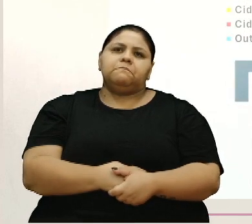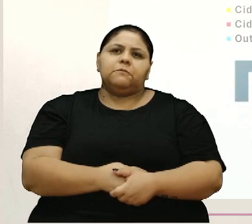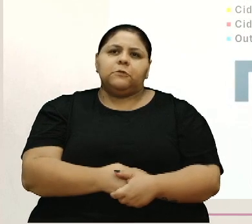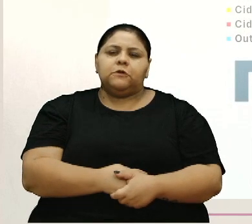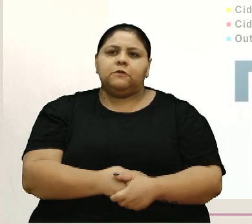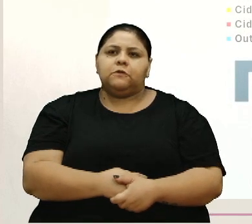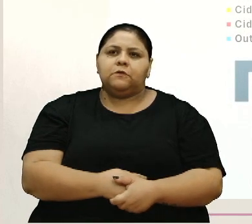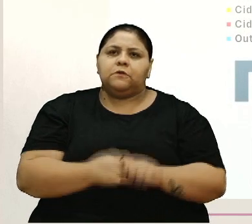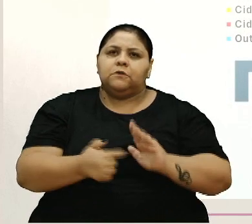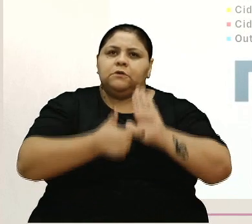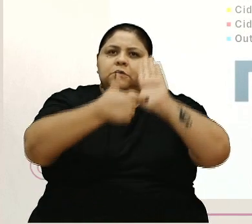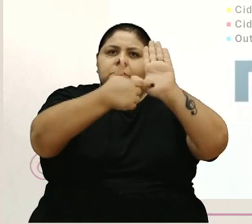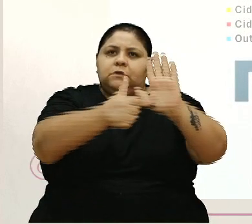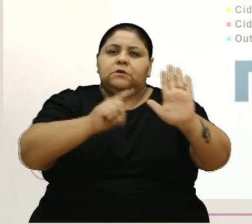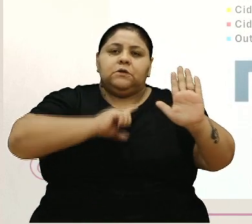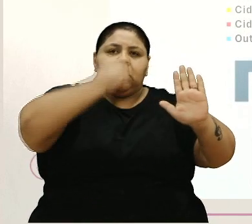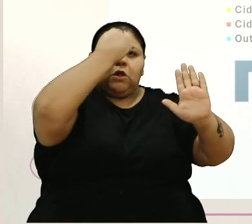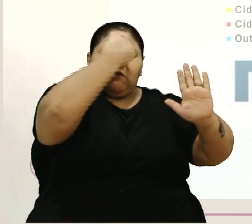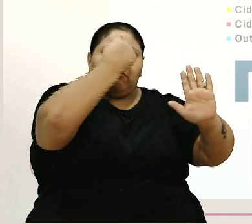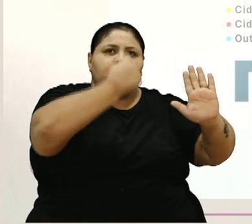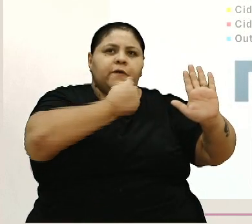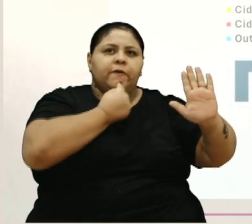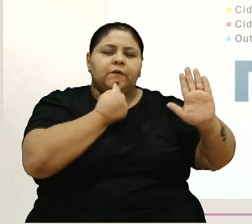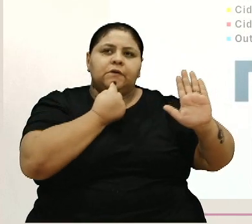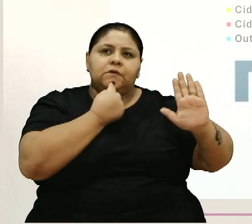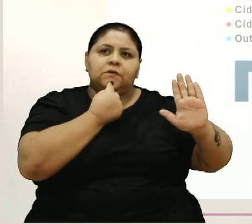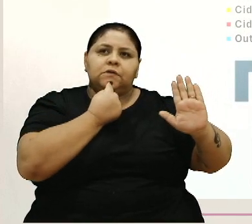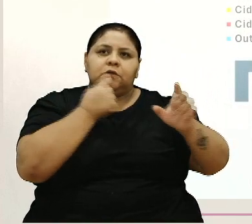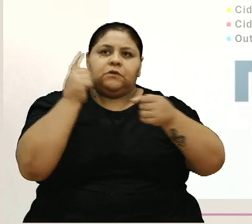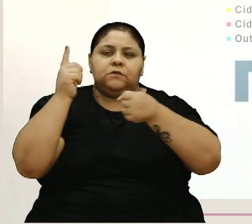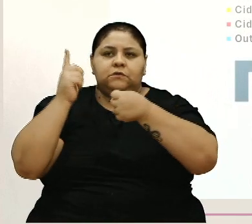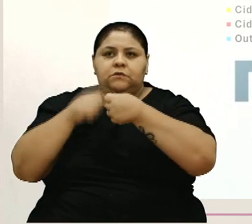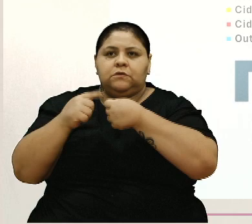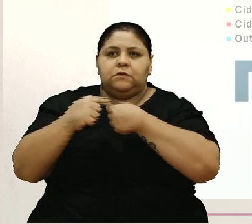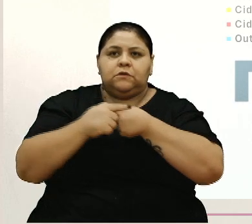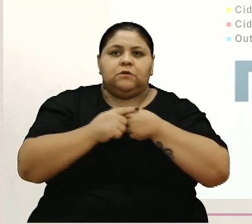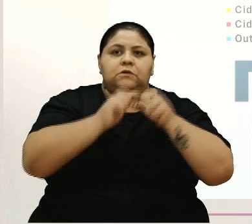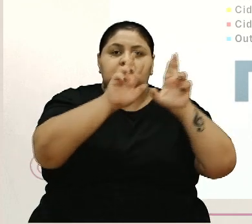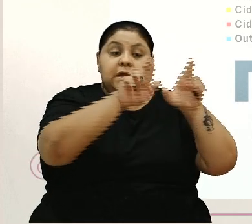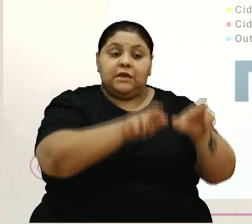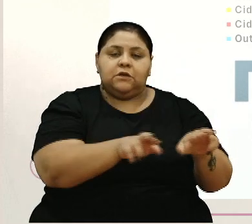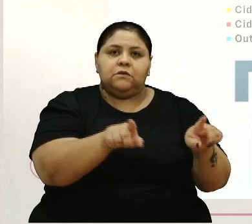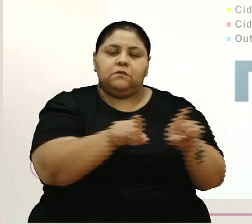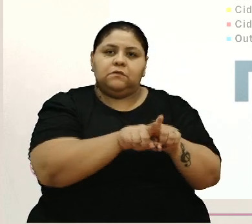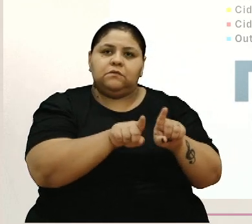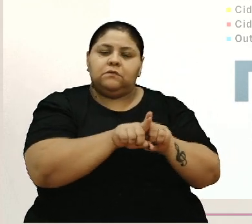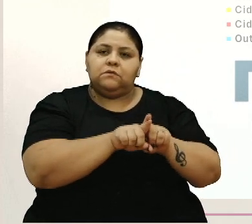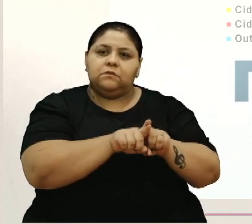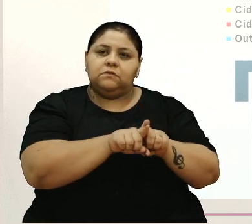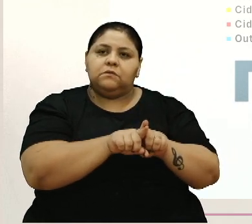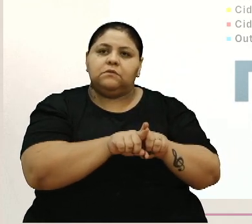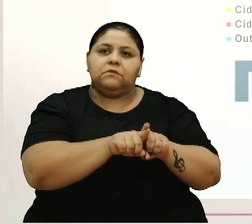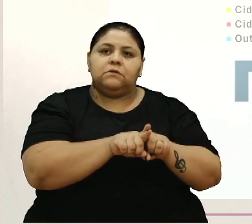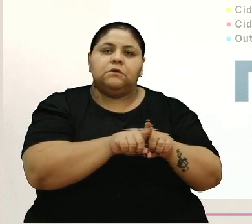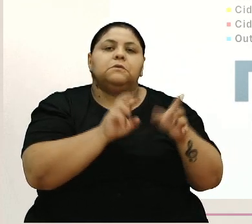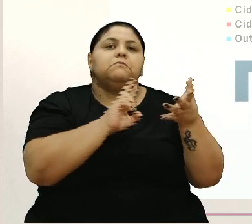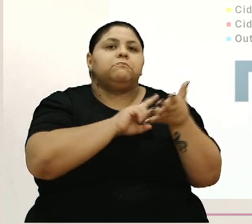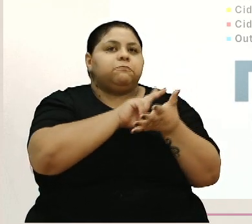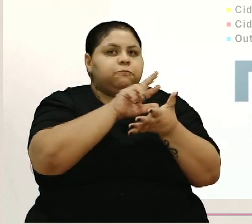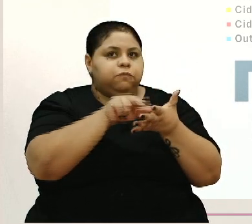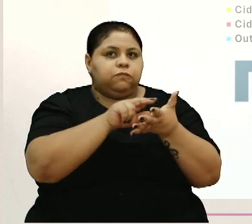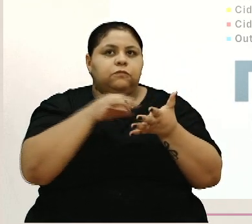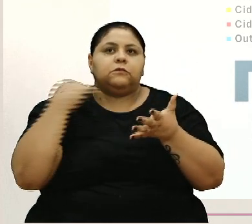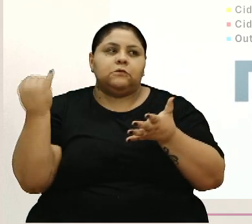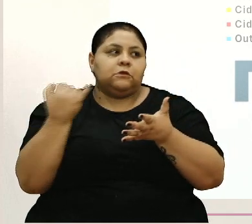Os expositores, vai ter um perfil deles, são da cidade, da região, então está bem variado, também isso é importante,